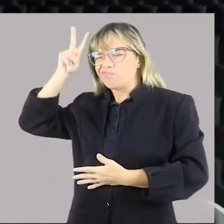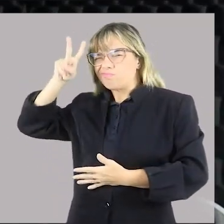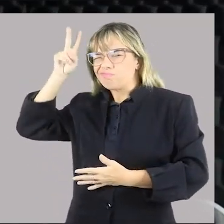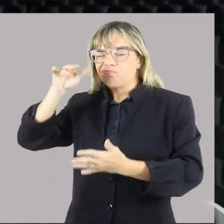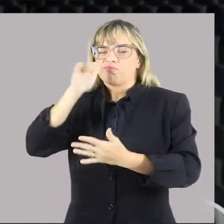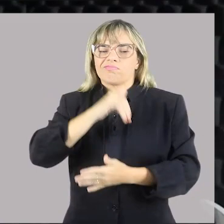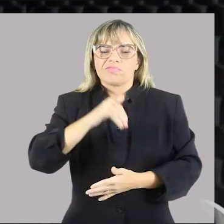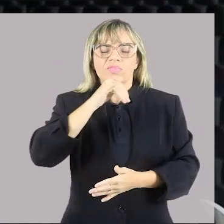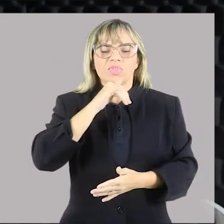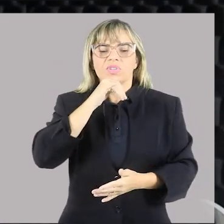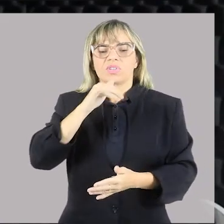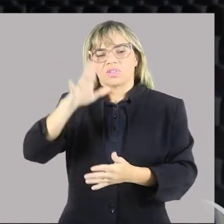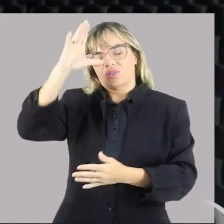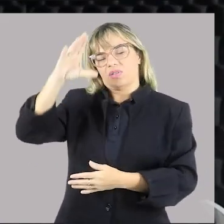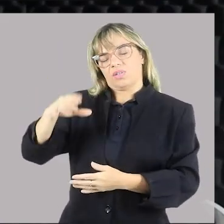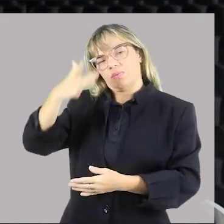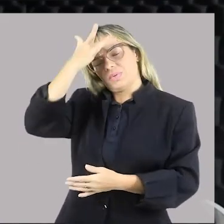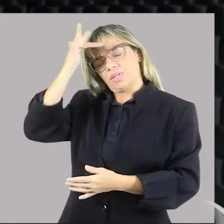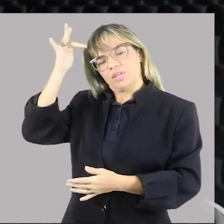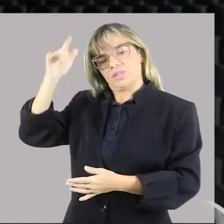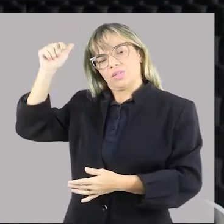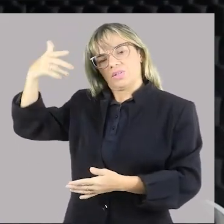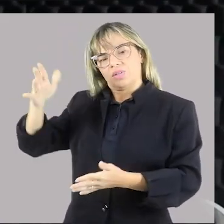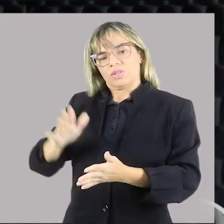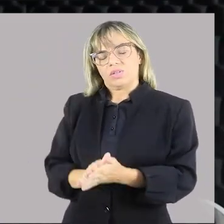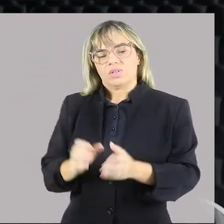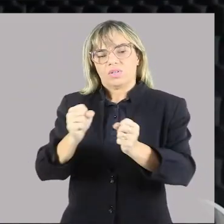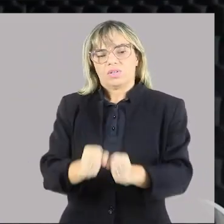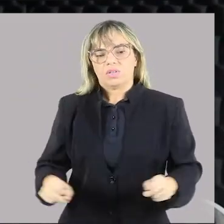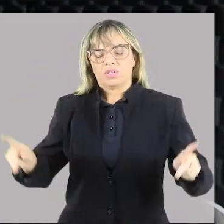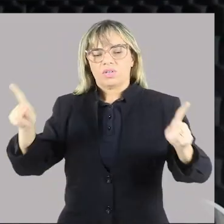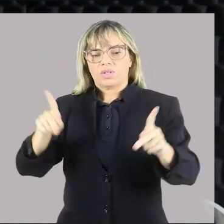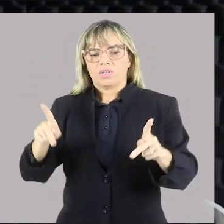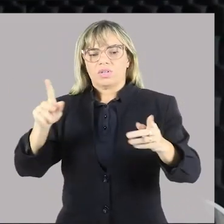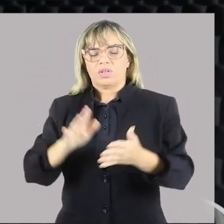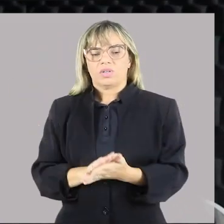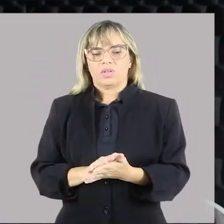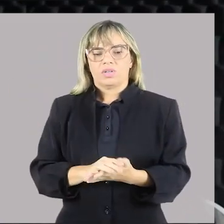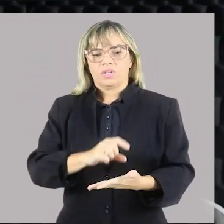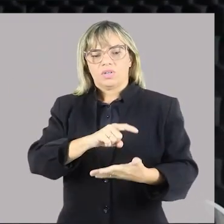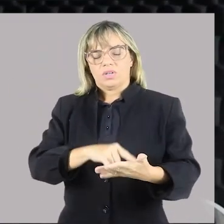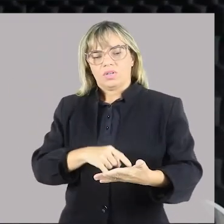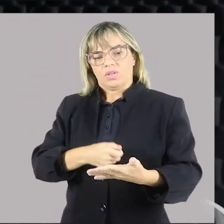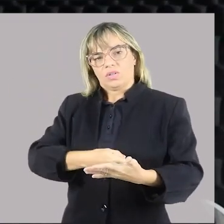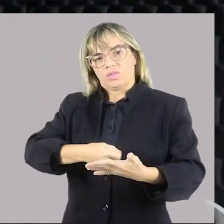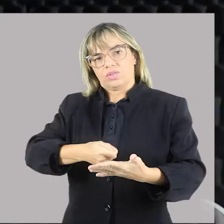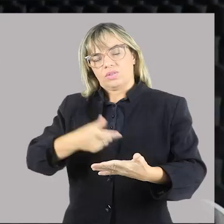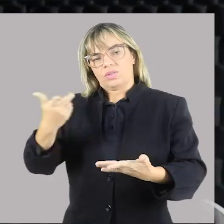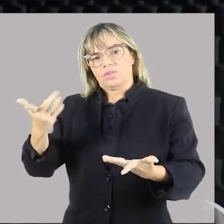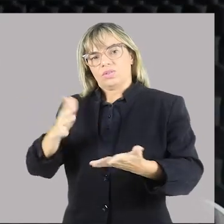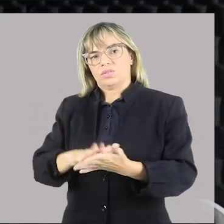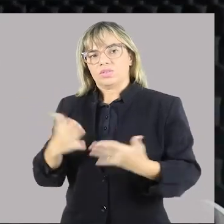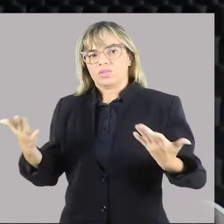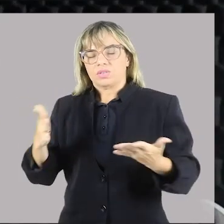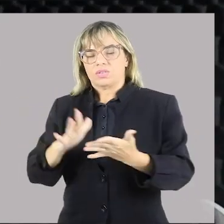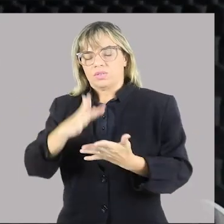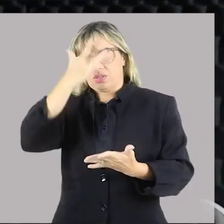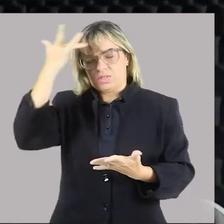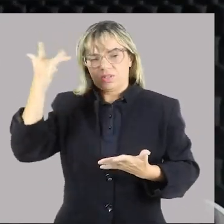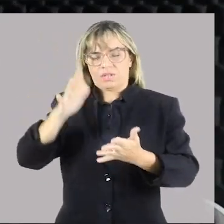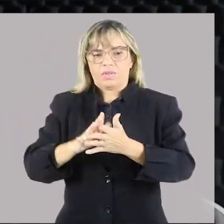Está lá o cidadãozinho no shopping, que validava o seu ticket e que agora foi substituído. Esse tipo de